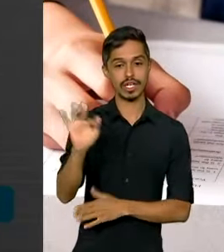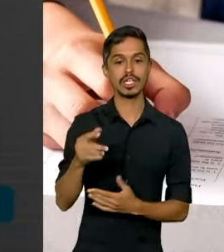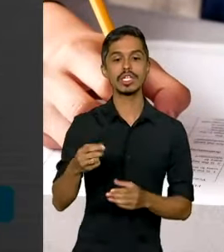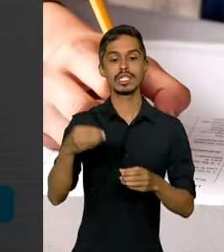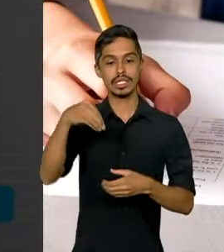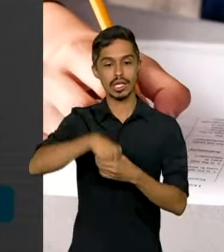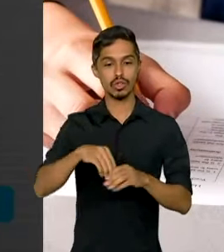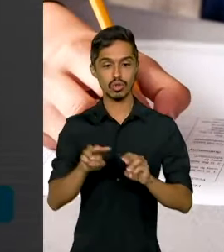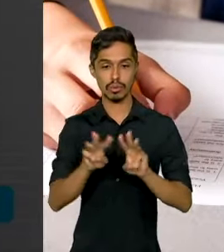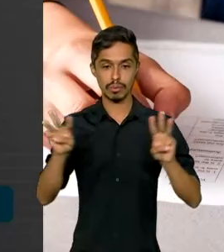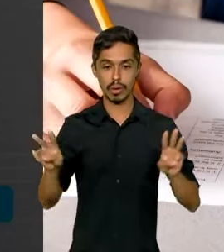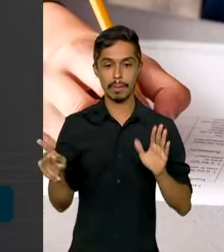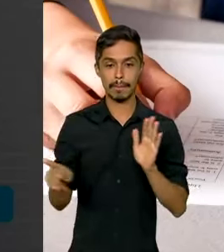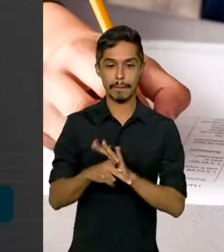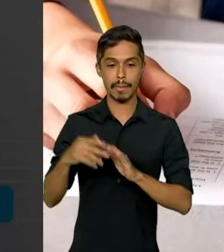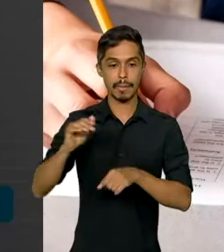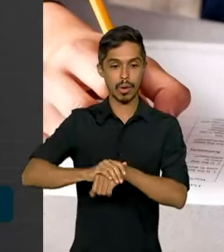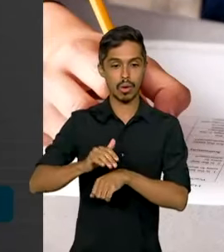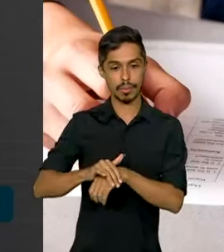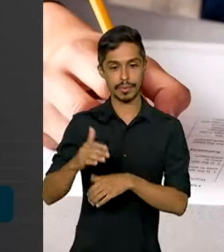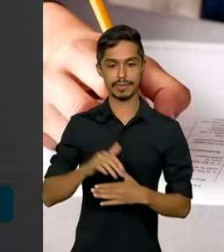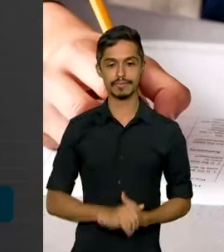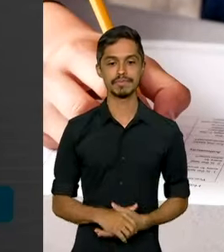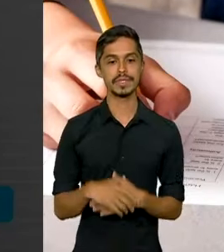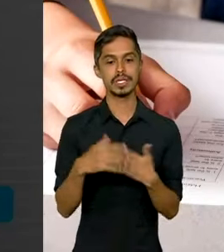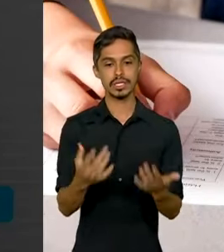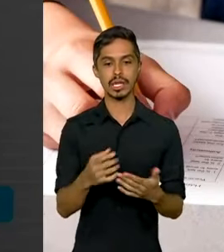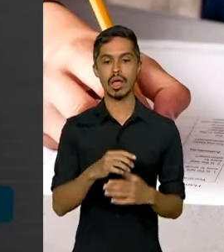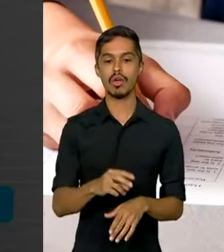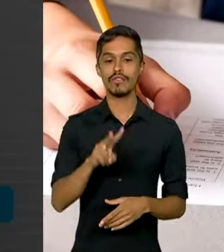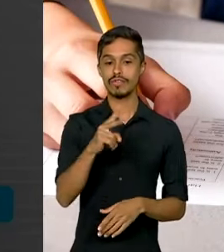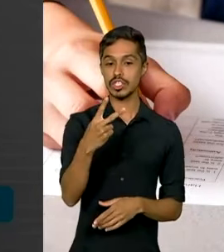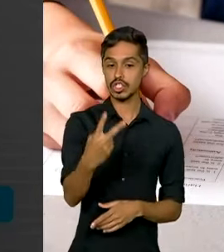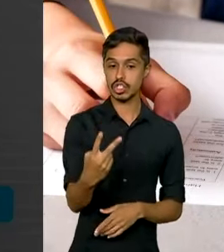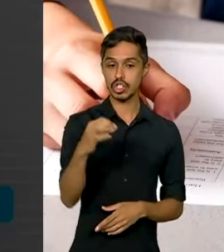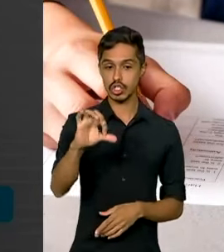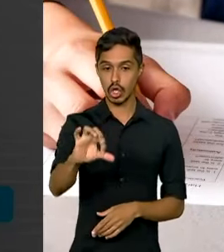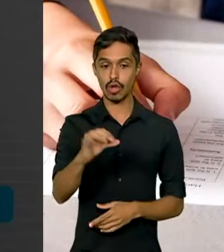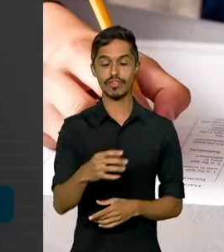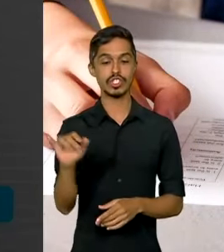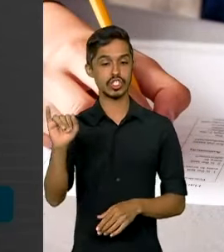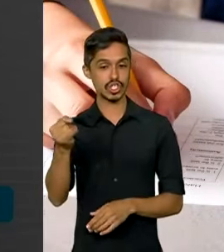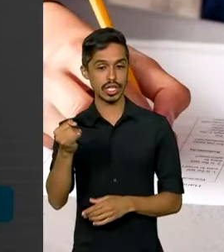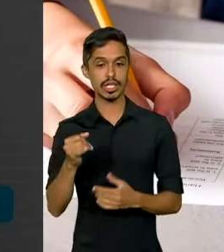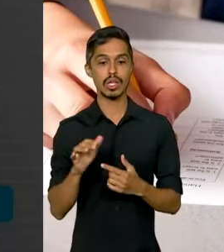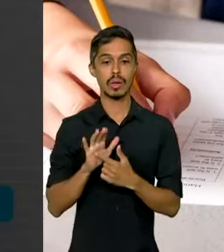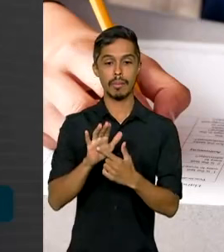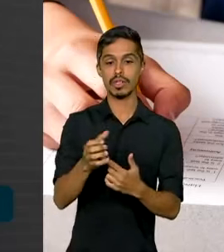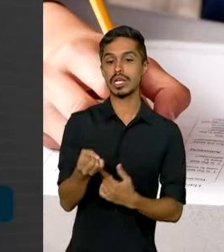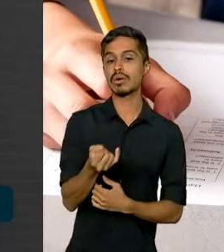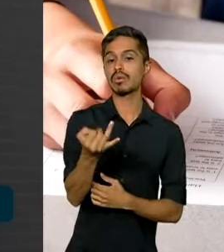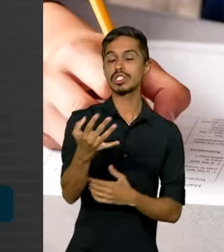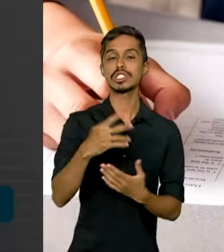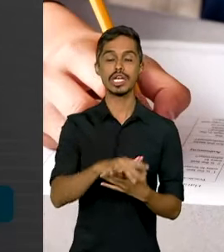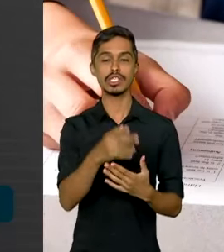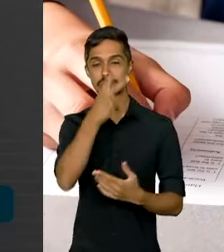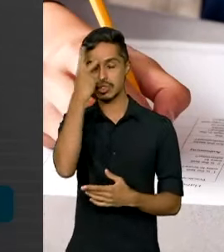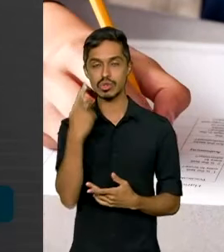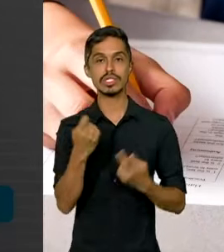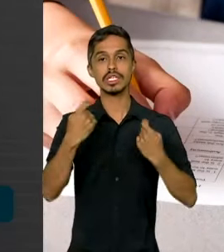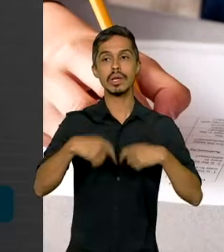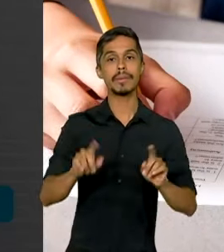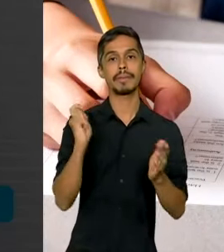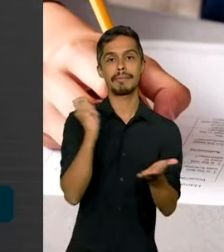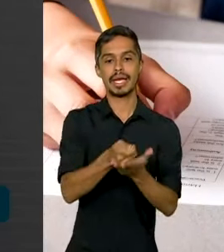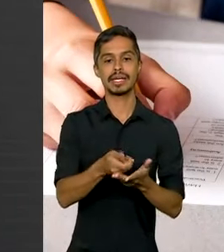No dia 29 de janeiro sai o resultado preliminar dos pedidos de isenção do valor de inscrição. Os